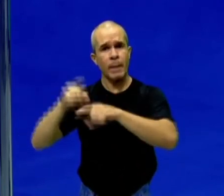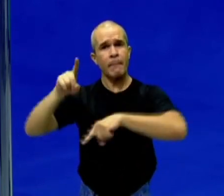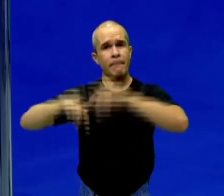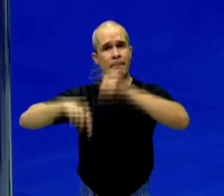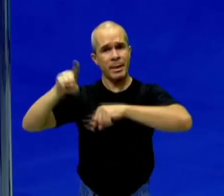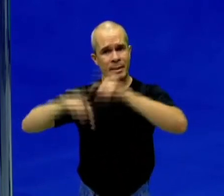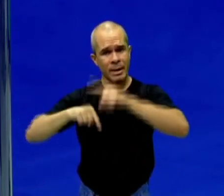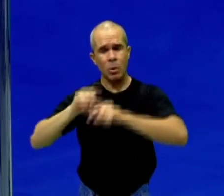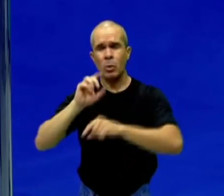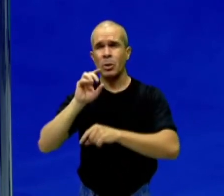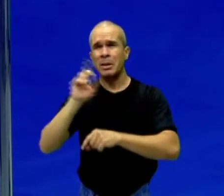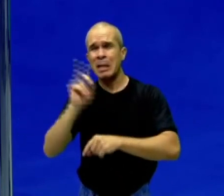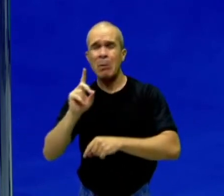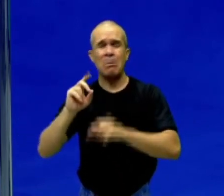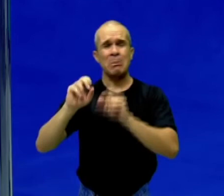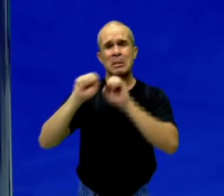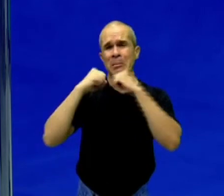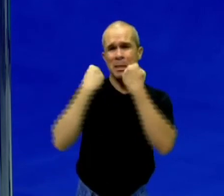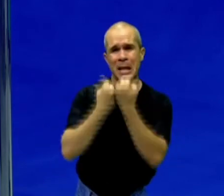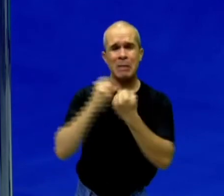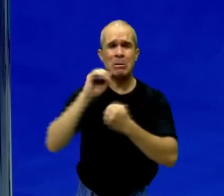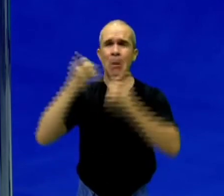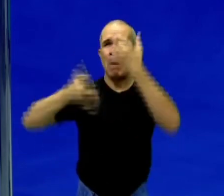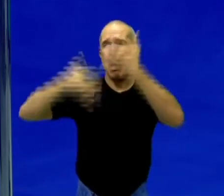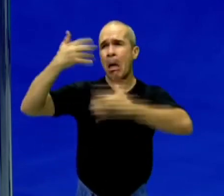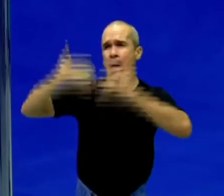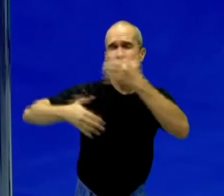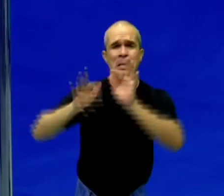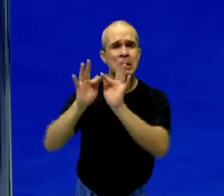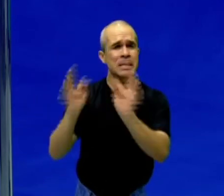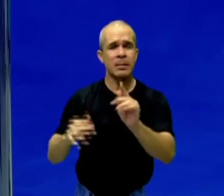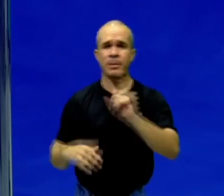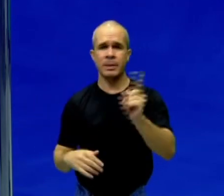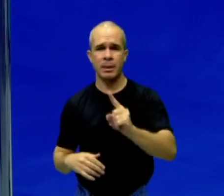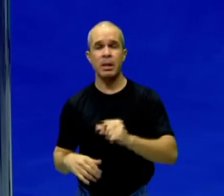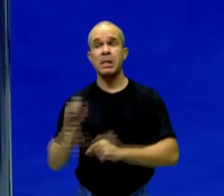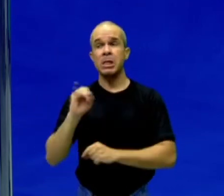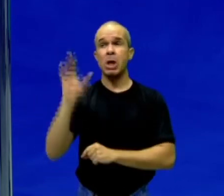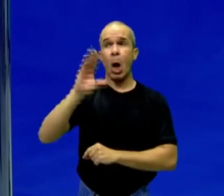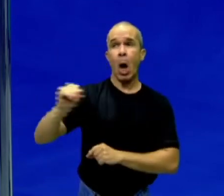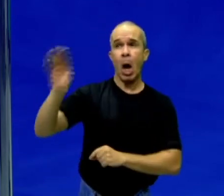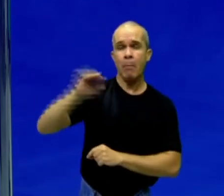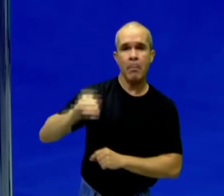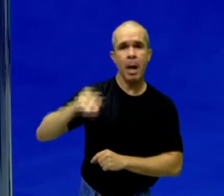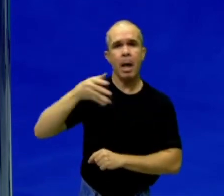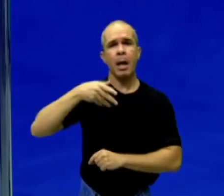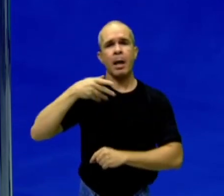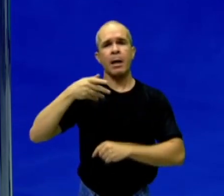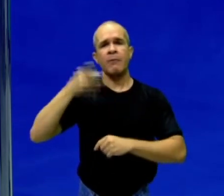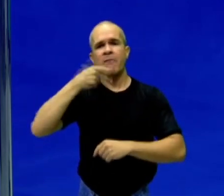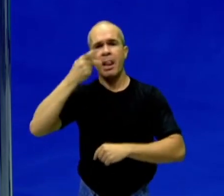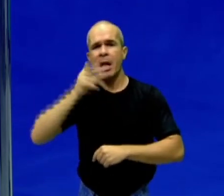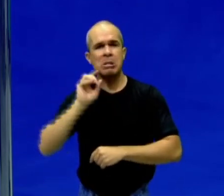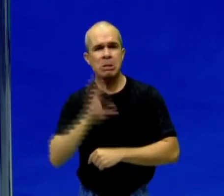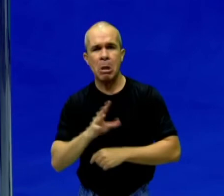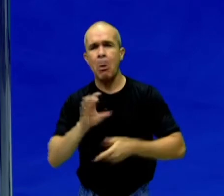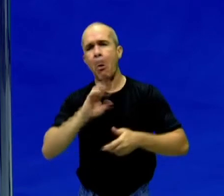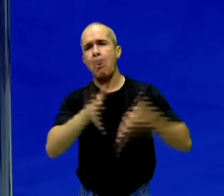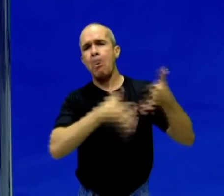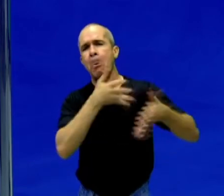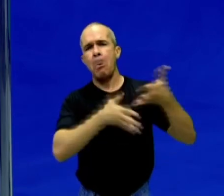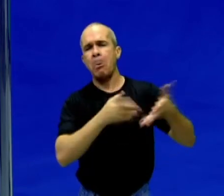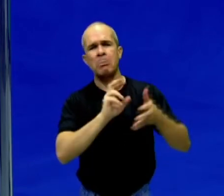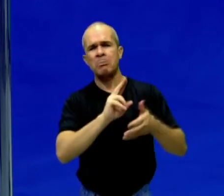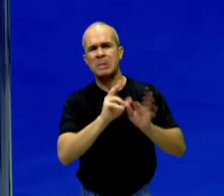não seminário argumentativo, se for oral ou se tiver que fazer uma apresentação via